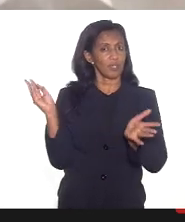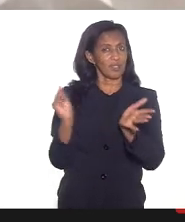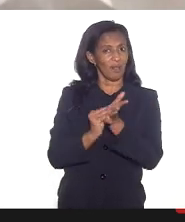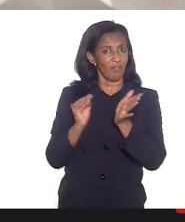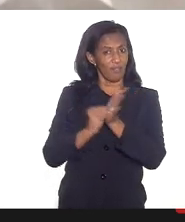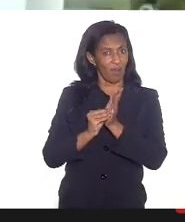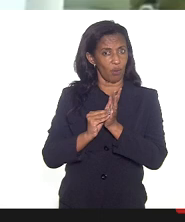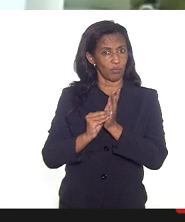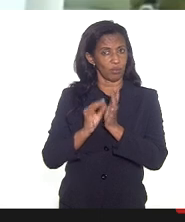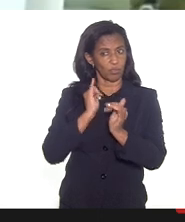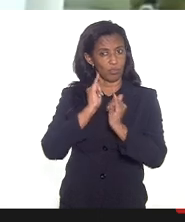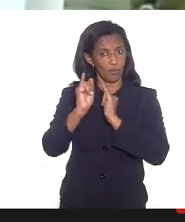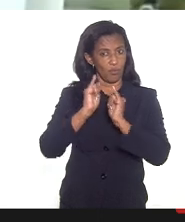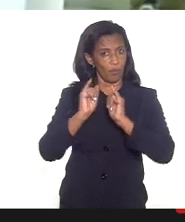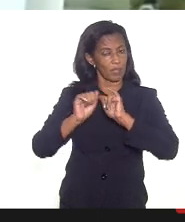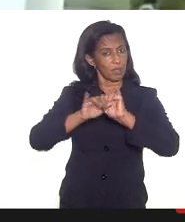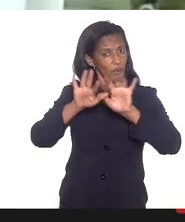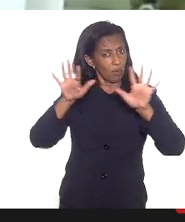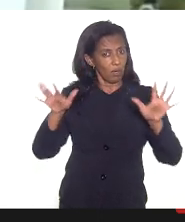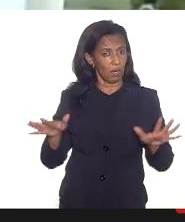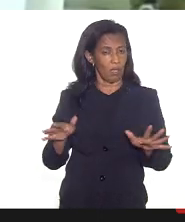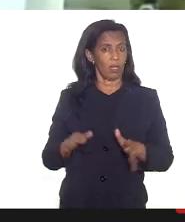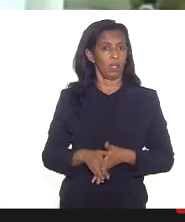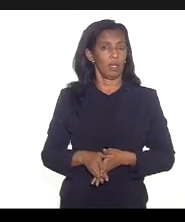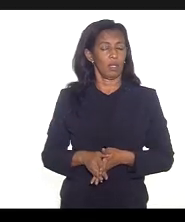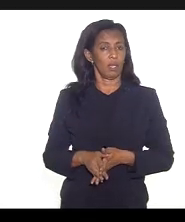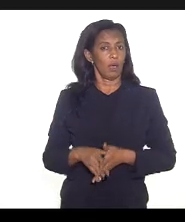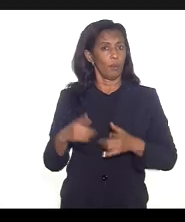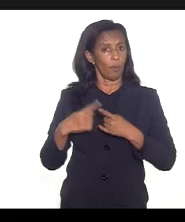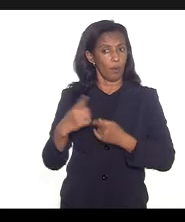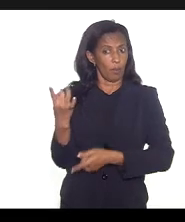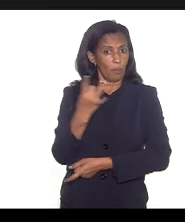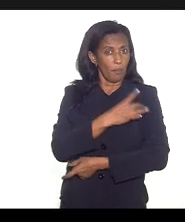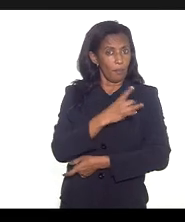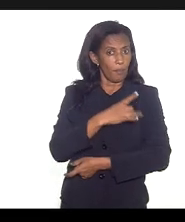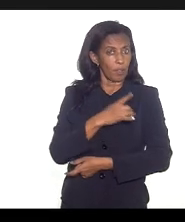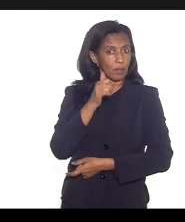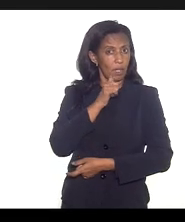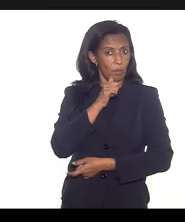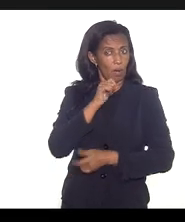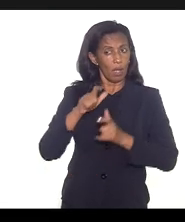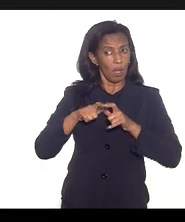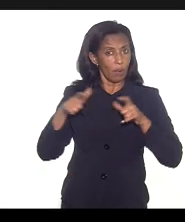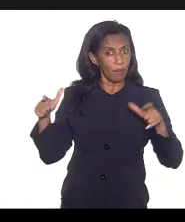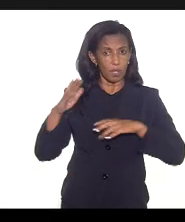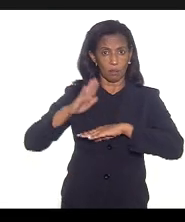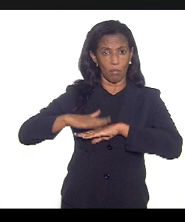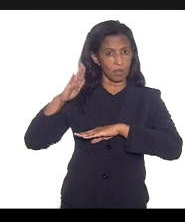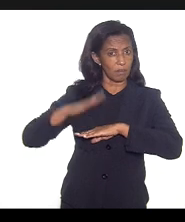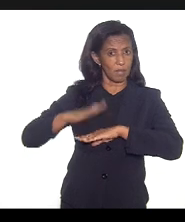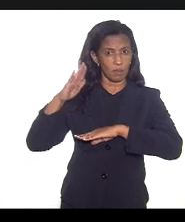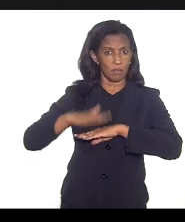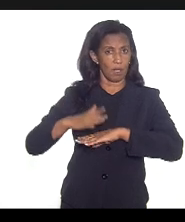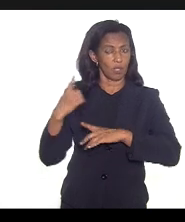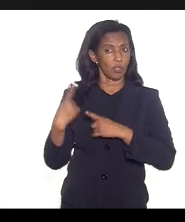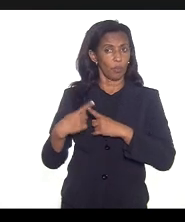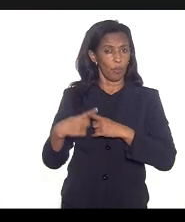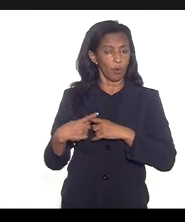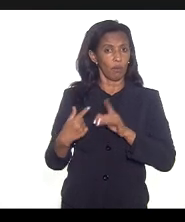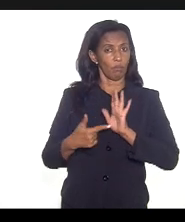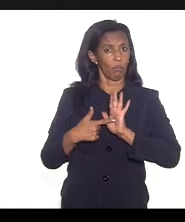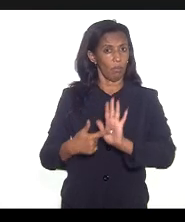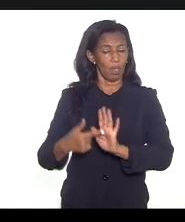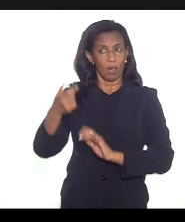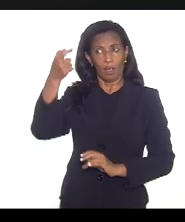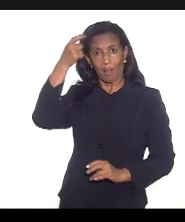claro também leva com que o medo das mulheres aumente cada vez mais porque fica registrado